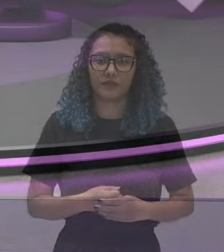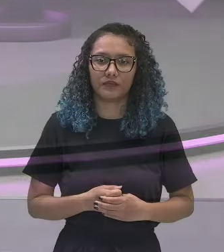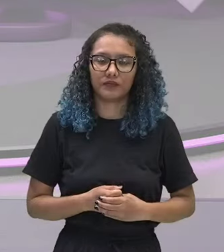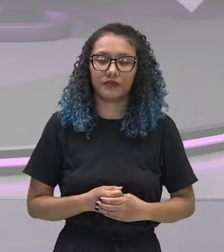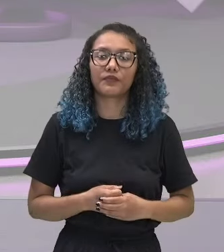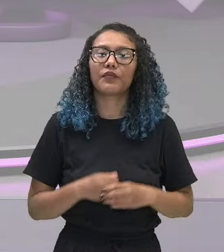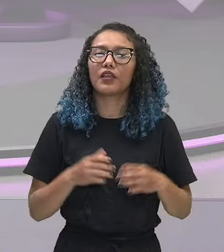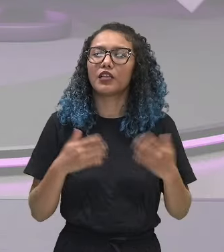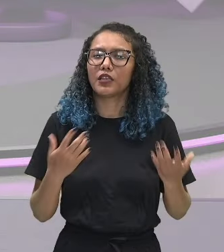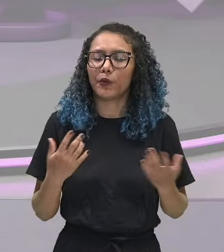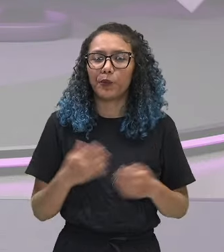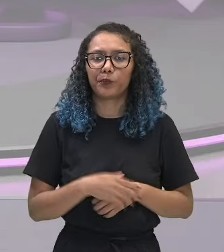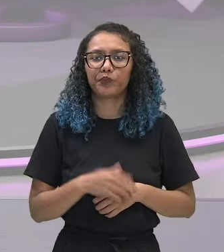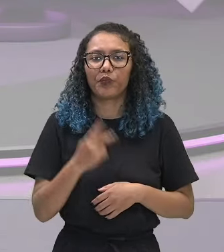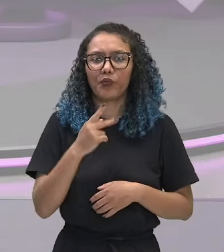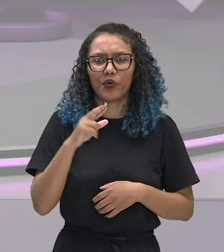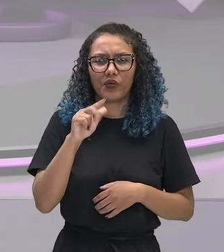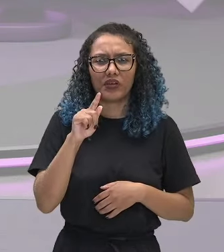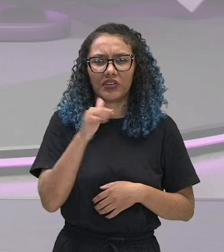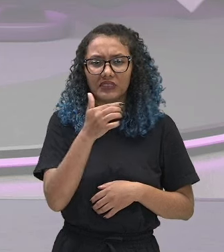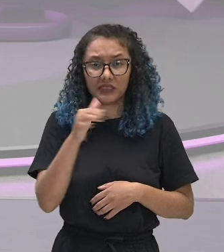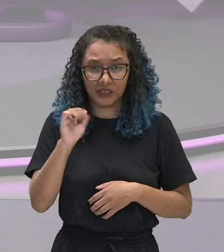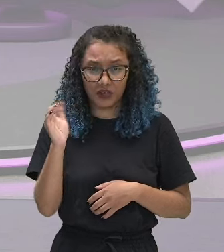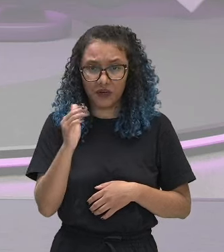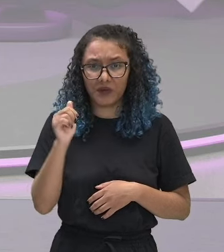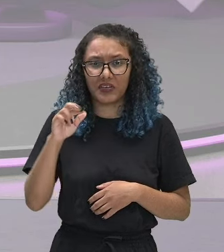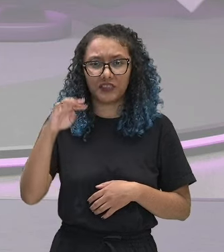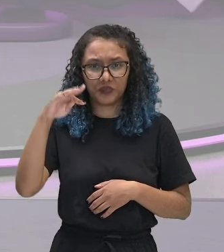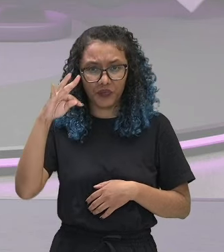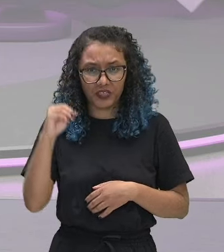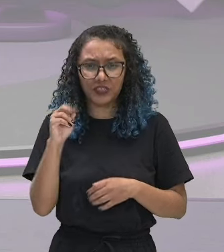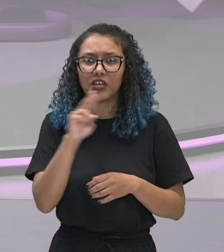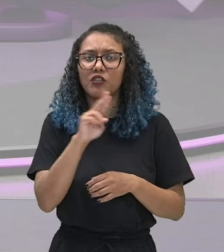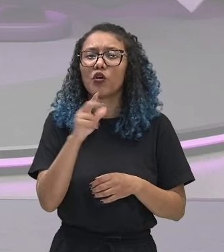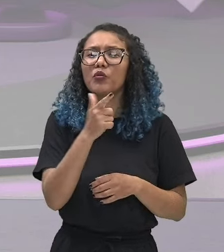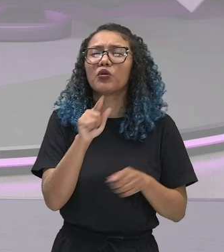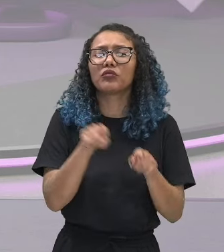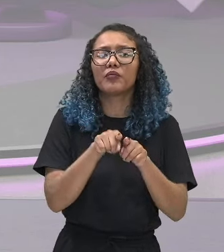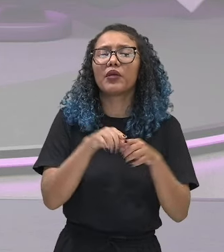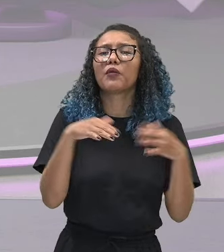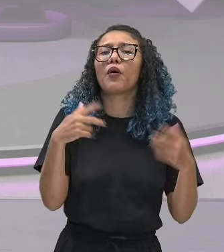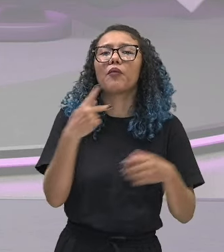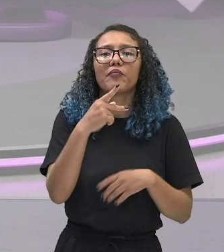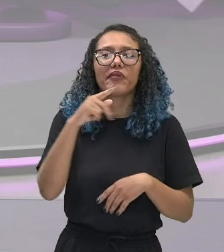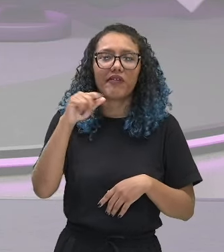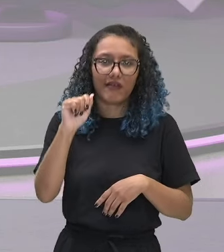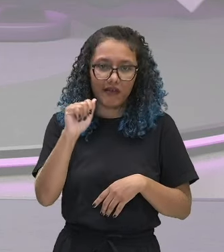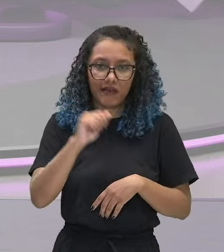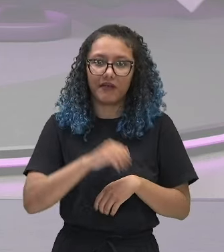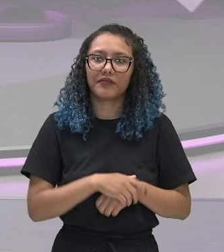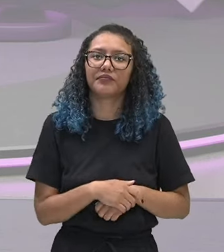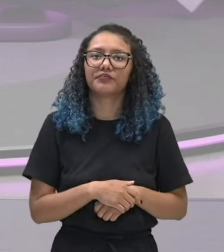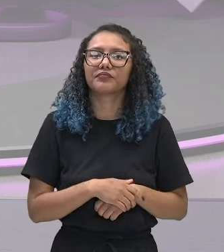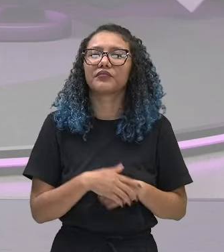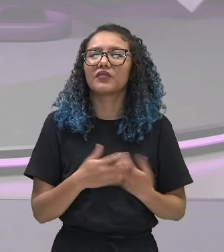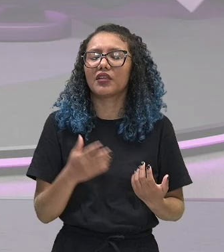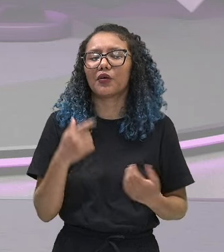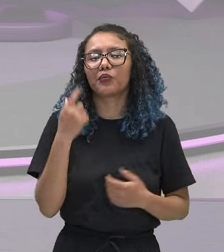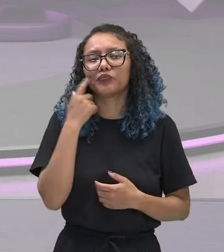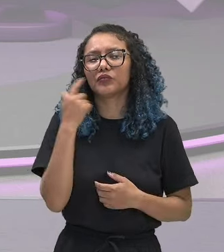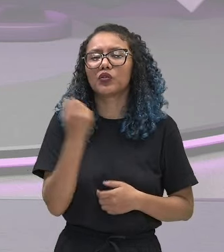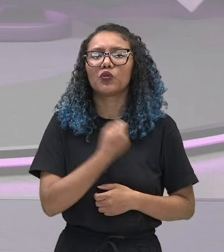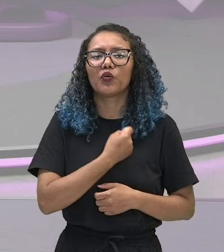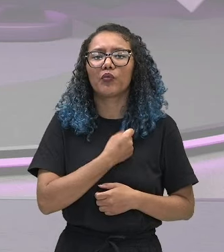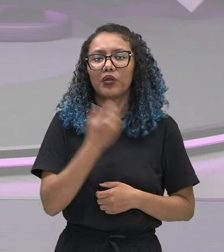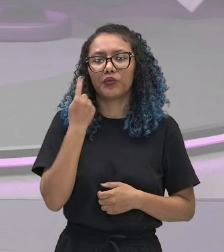Progressão Aritmética também é chamada de PA. Vamos ver a sequência aqui abaixo. Temos esses valores em